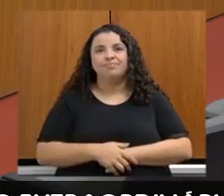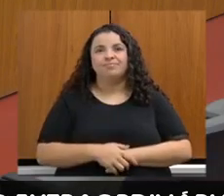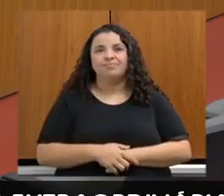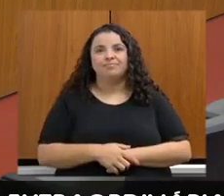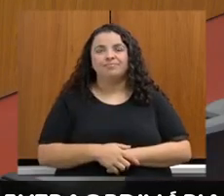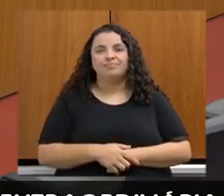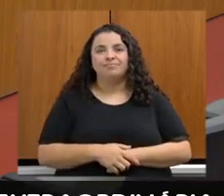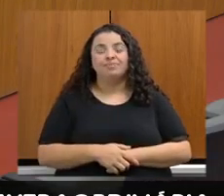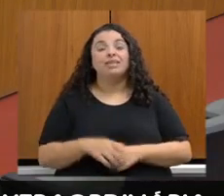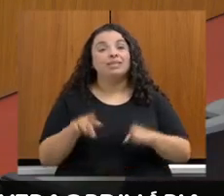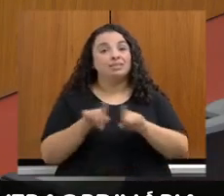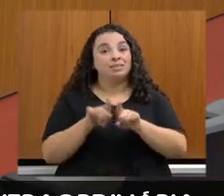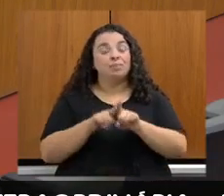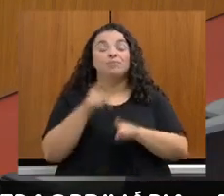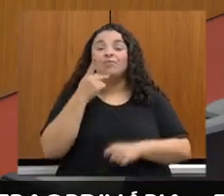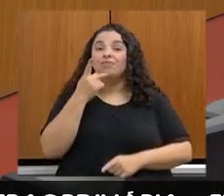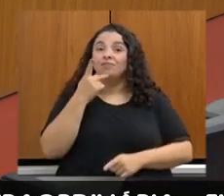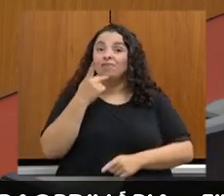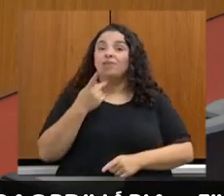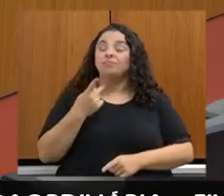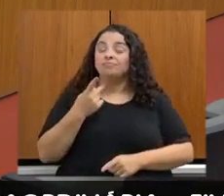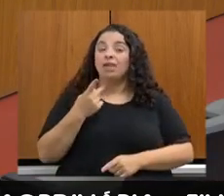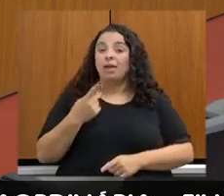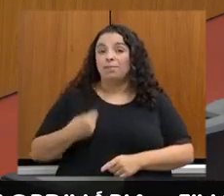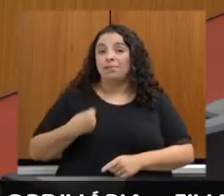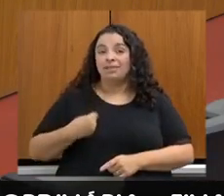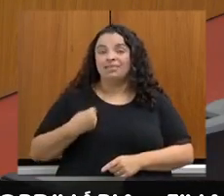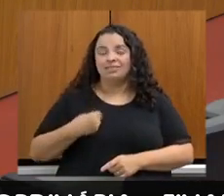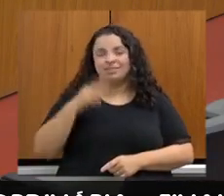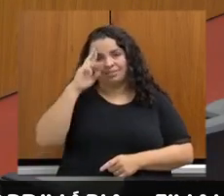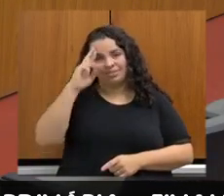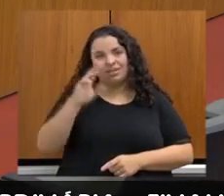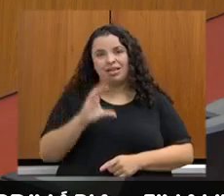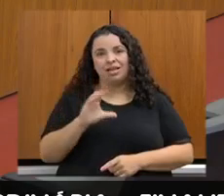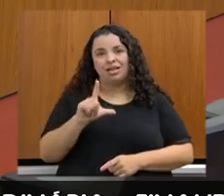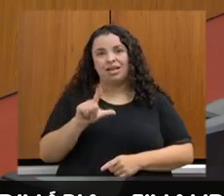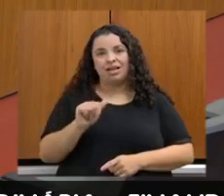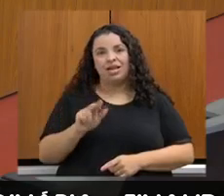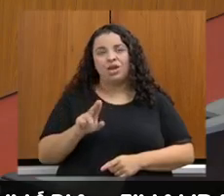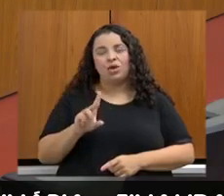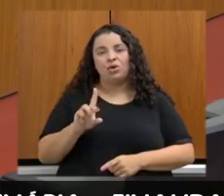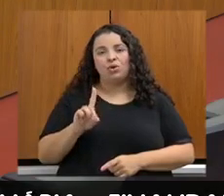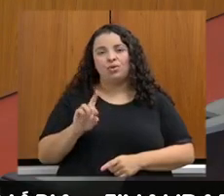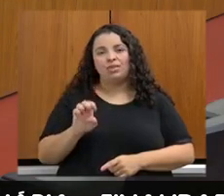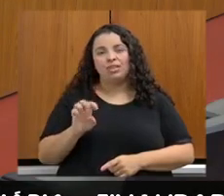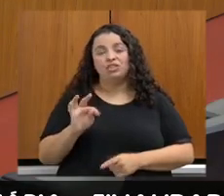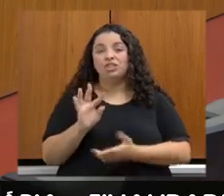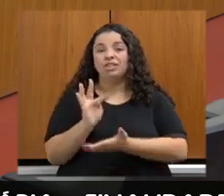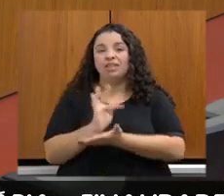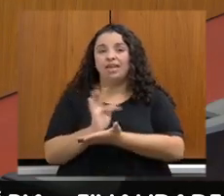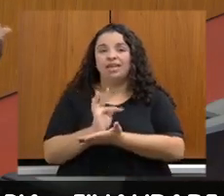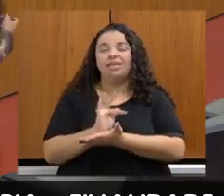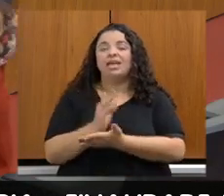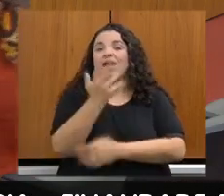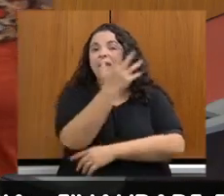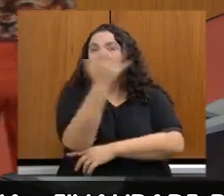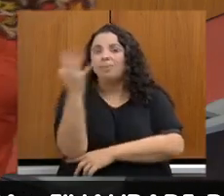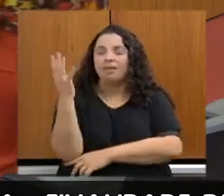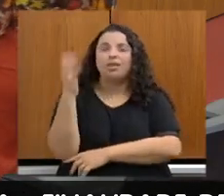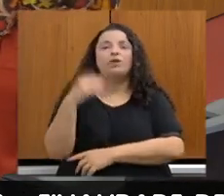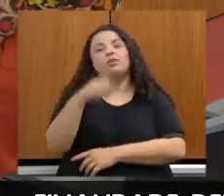Aproveito e registro a presença também da Sra. Claudete Patrícia Godinho, Técnica Ambiental da Prefeitura Municipal de Ribeirão das Neves.